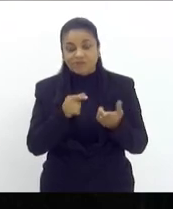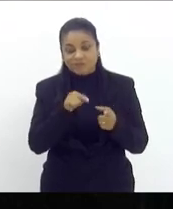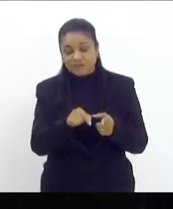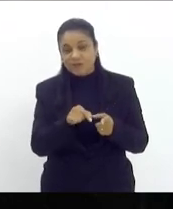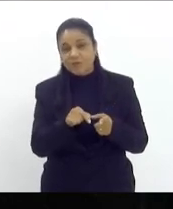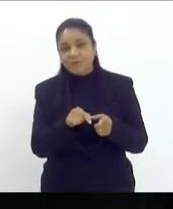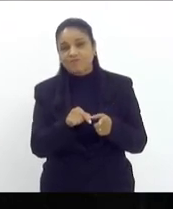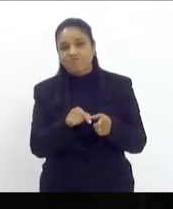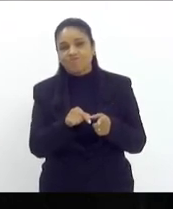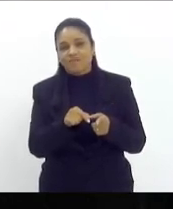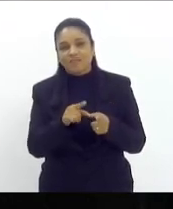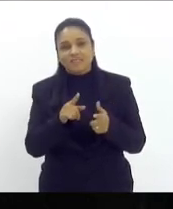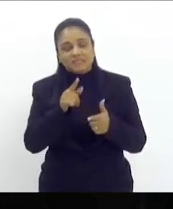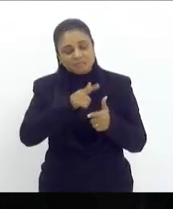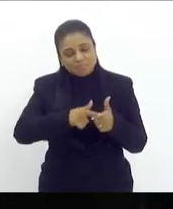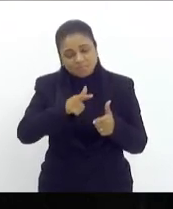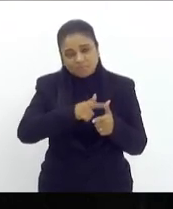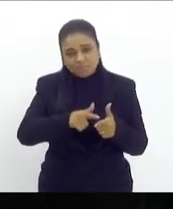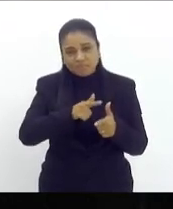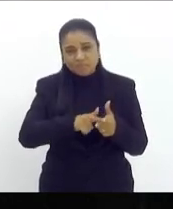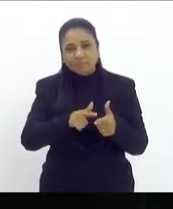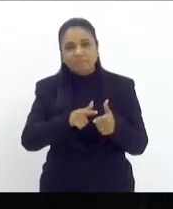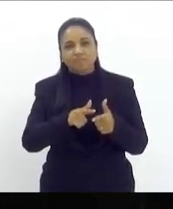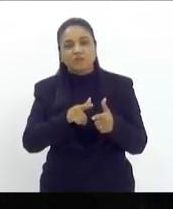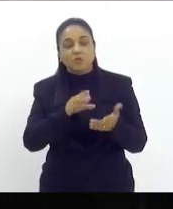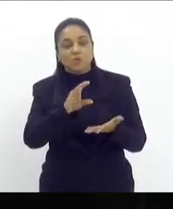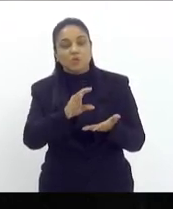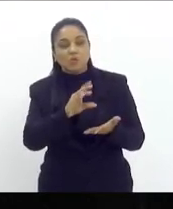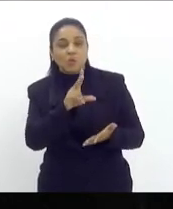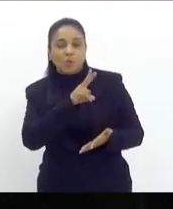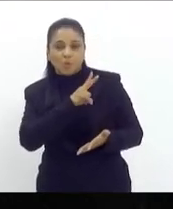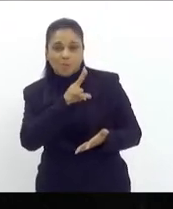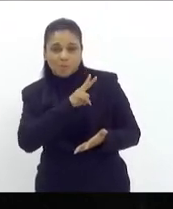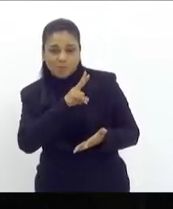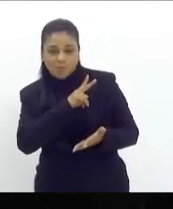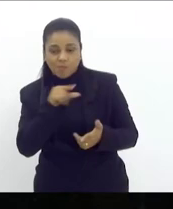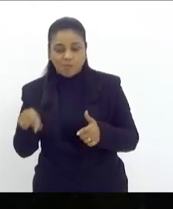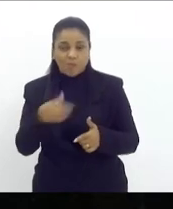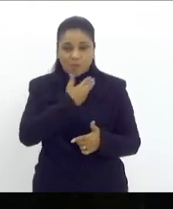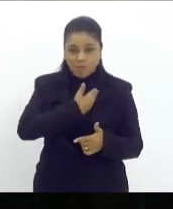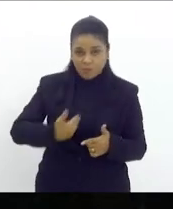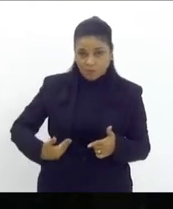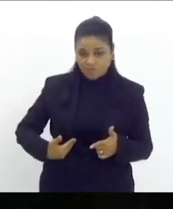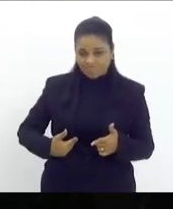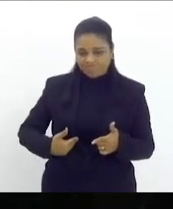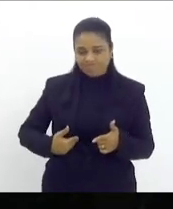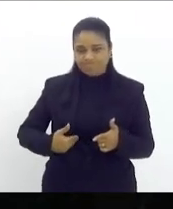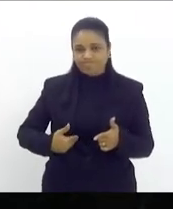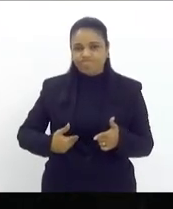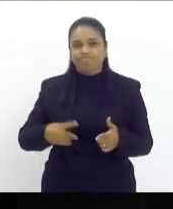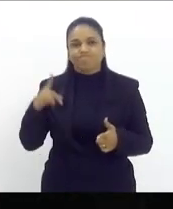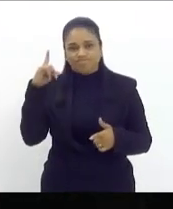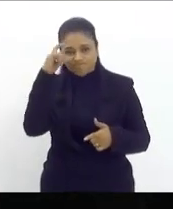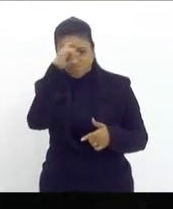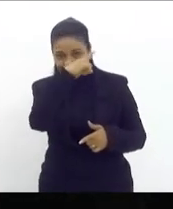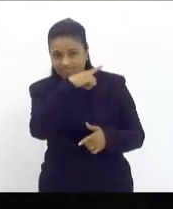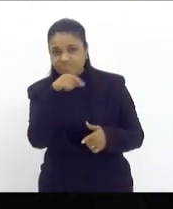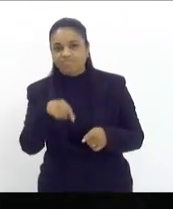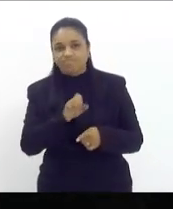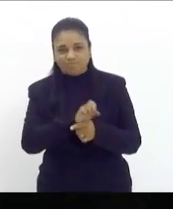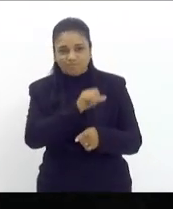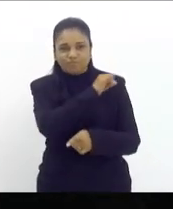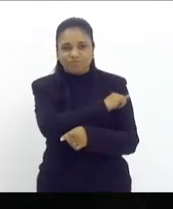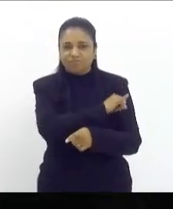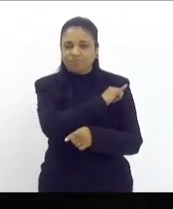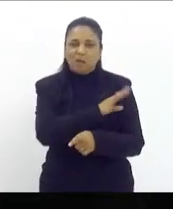espúria entre o capital privado e os serviços públicos é o que está marcando o Rio de Janeiro seja na Baixada na